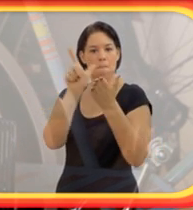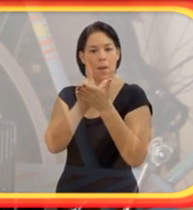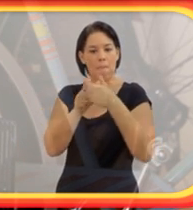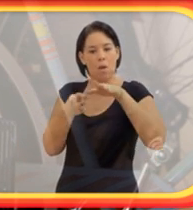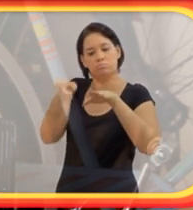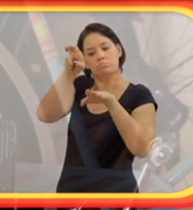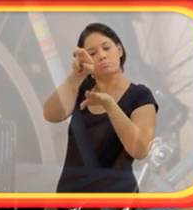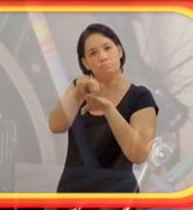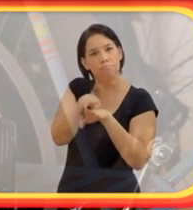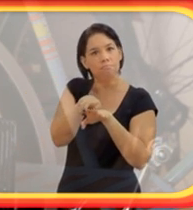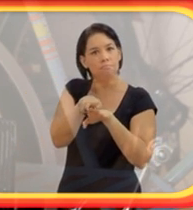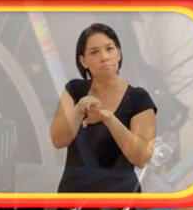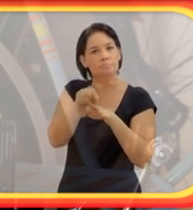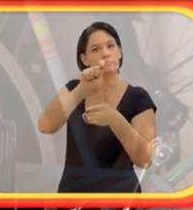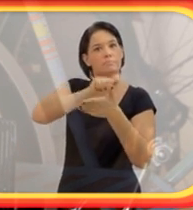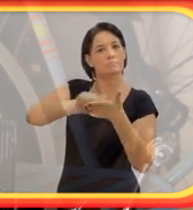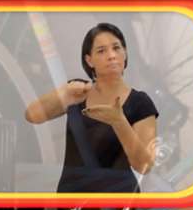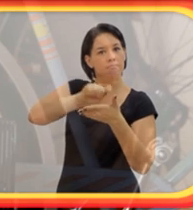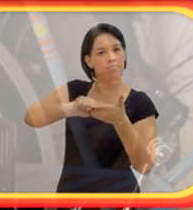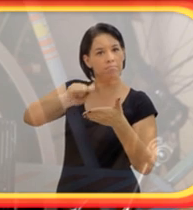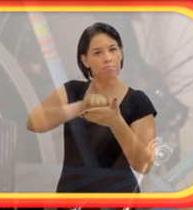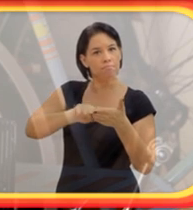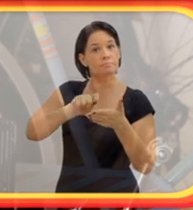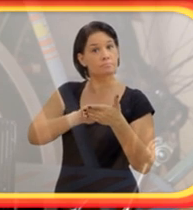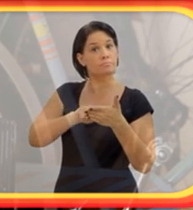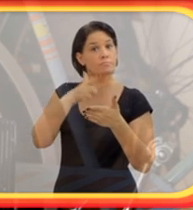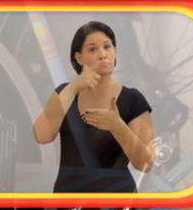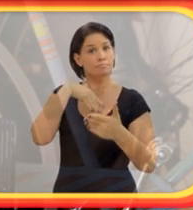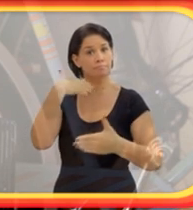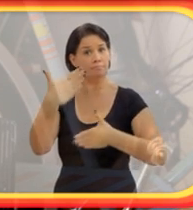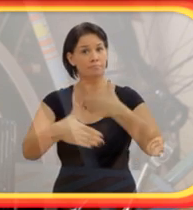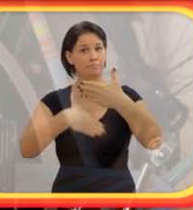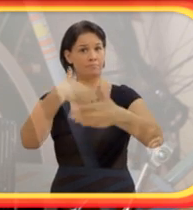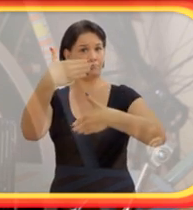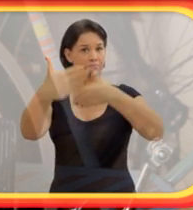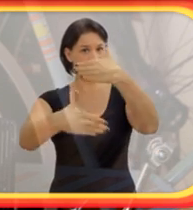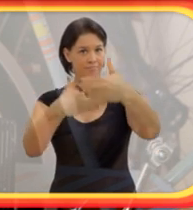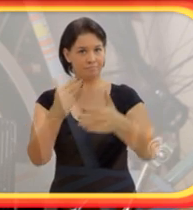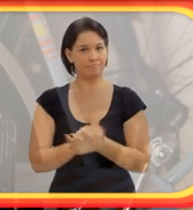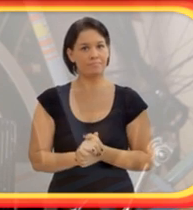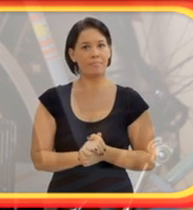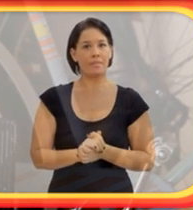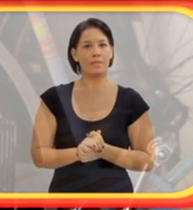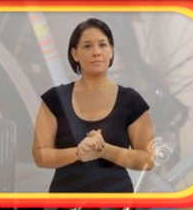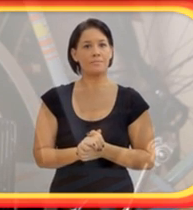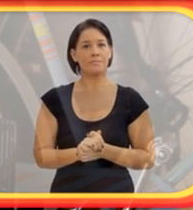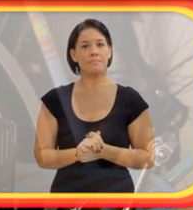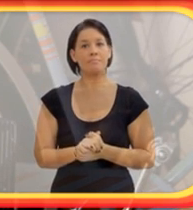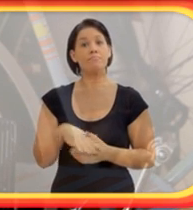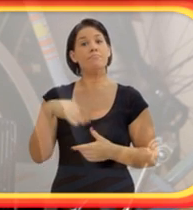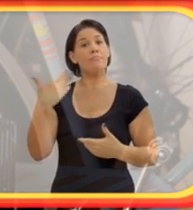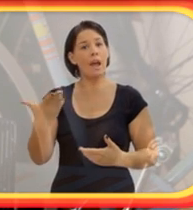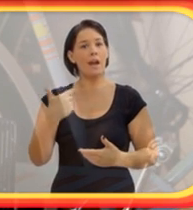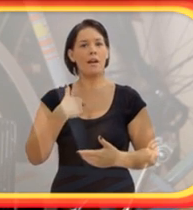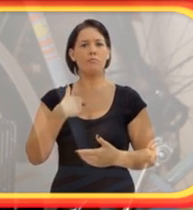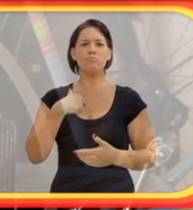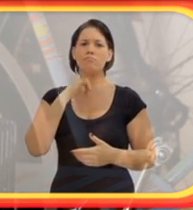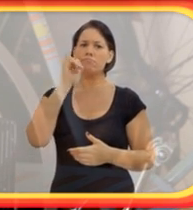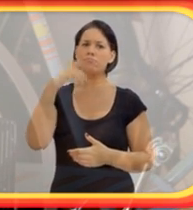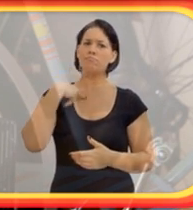a escrever. E dali para frente, com os exercícios que ela fez repetidamente comigo, eu fui